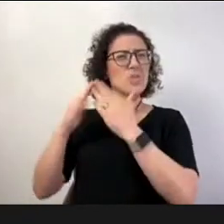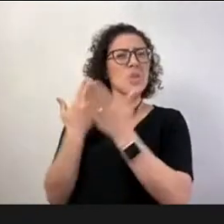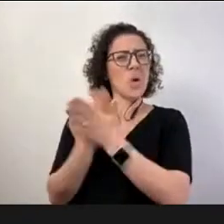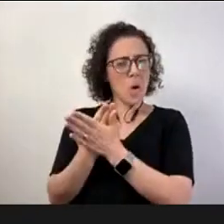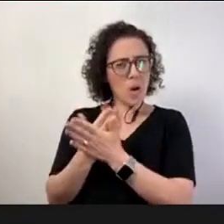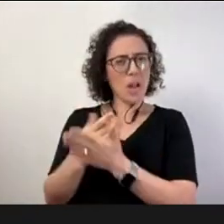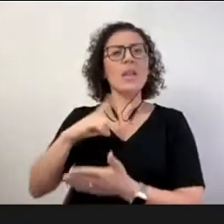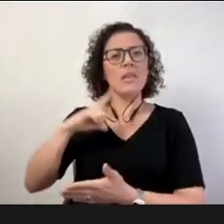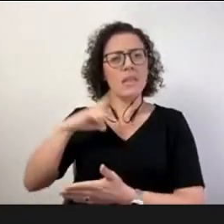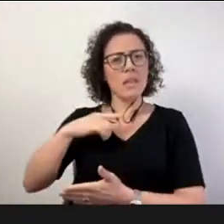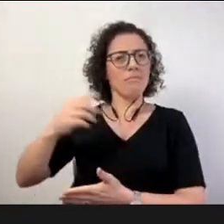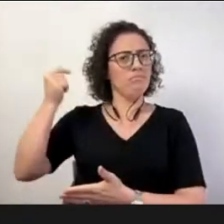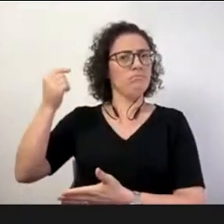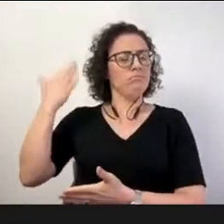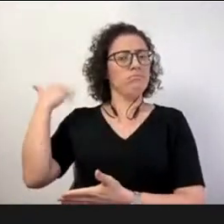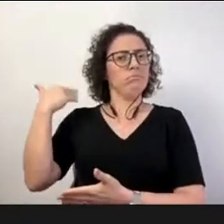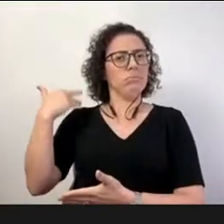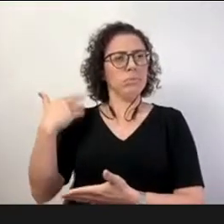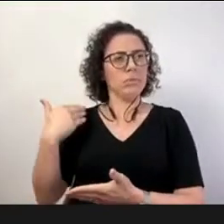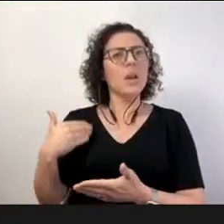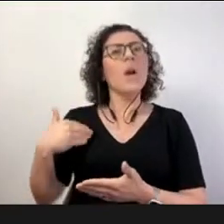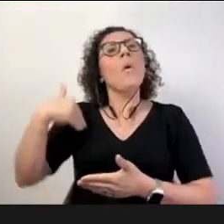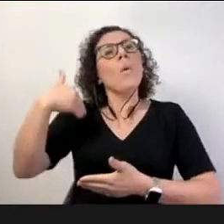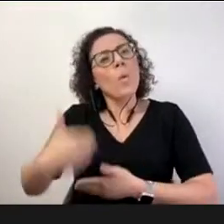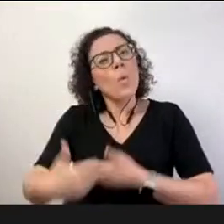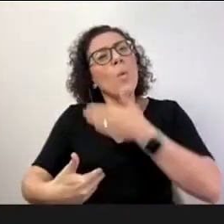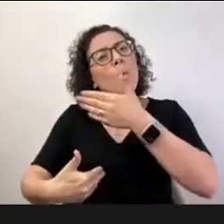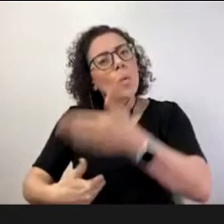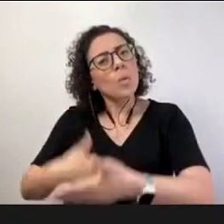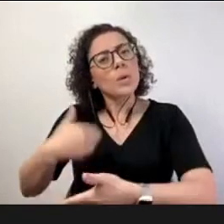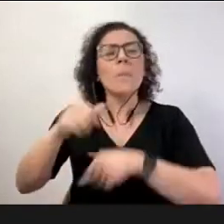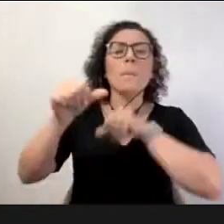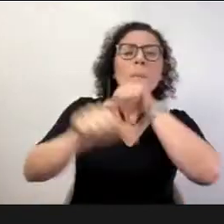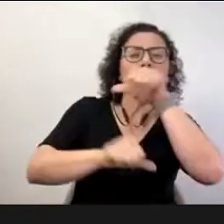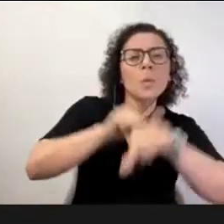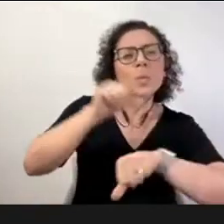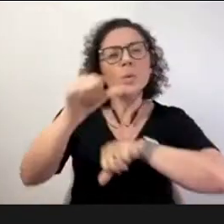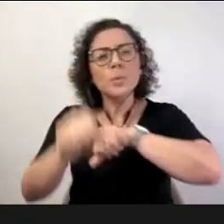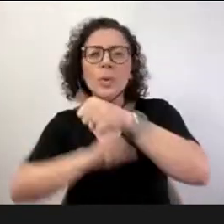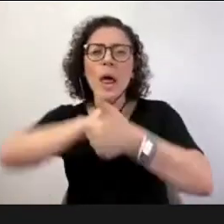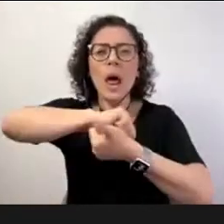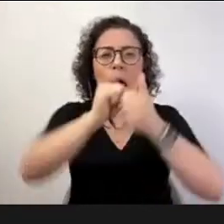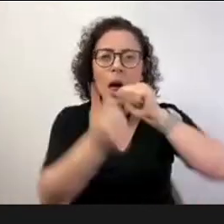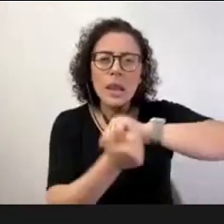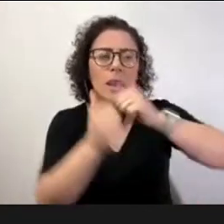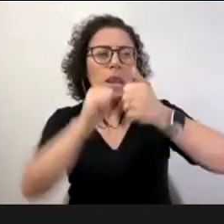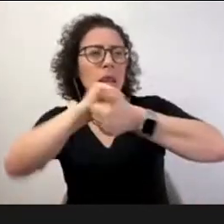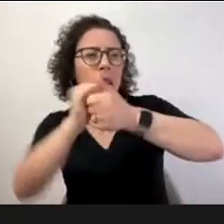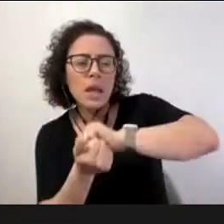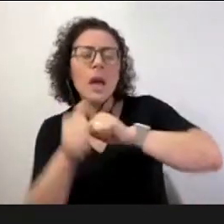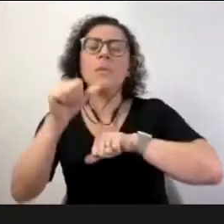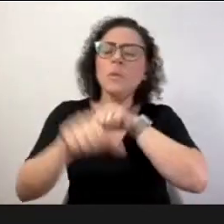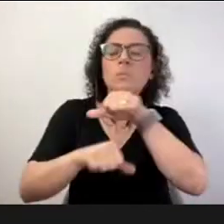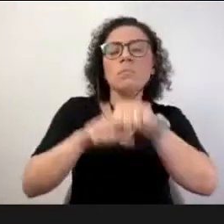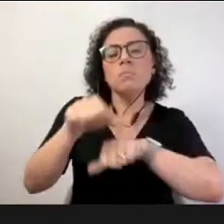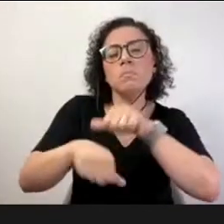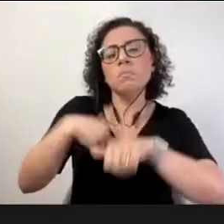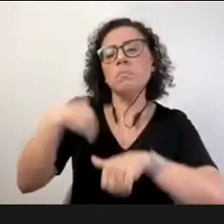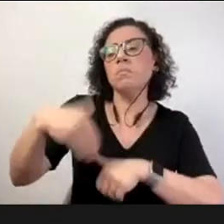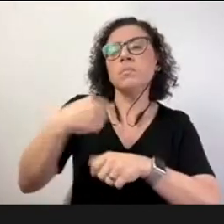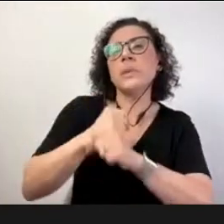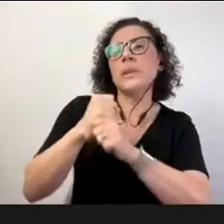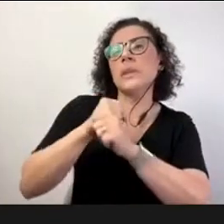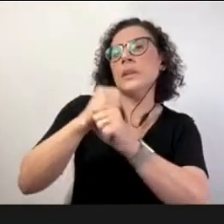conseguindo estruturar-se mudar o currículo mudar isto e aquilo e a escola foi conseguindo ser uma